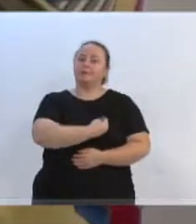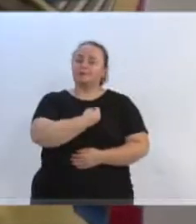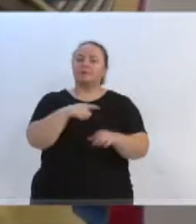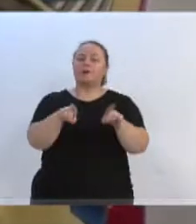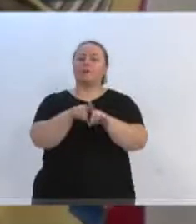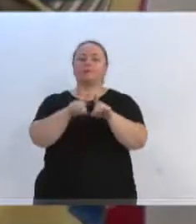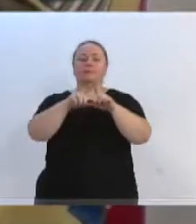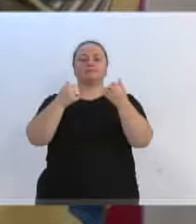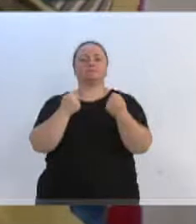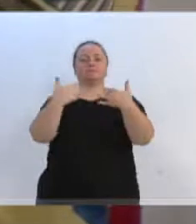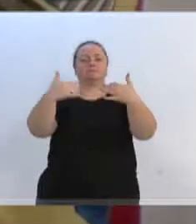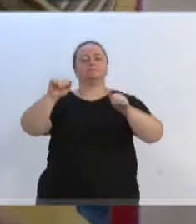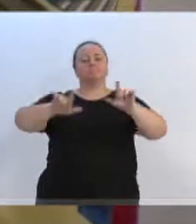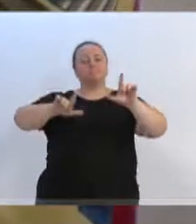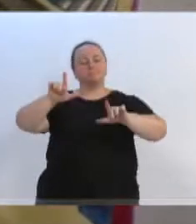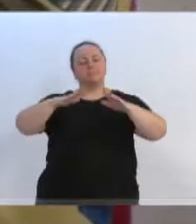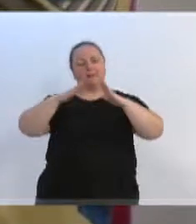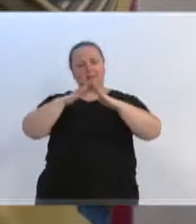suas residências.